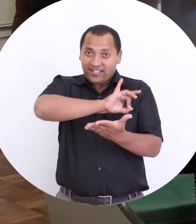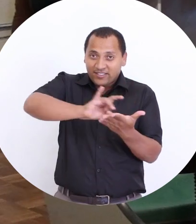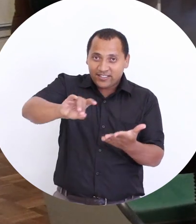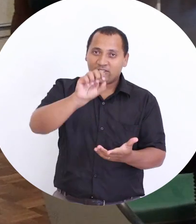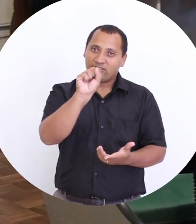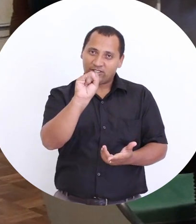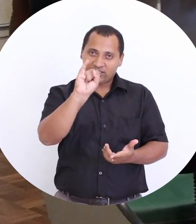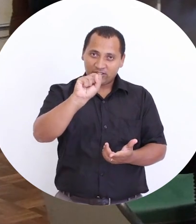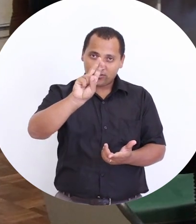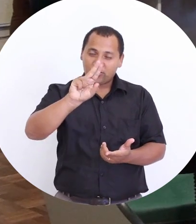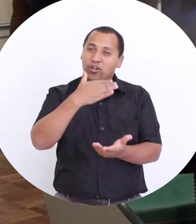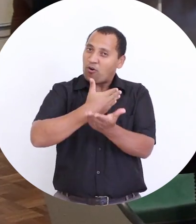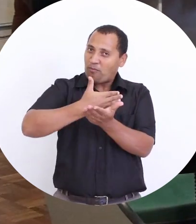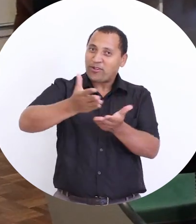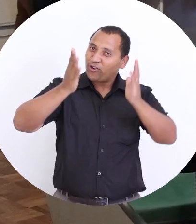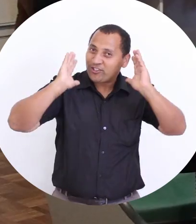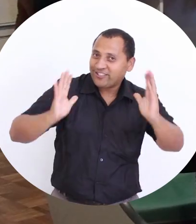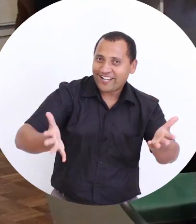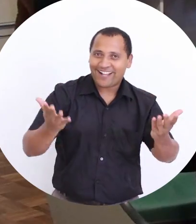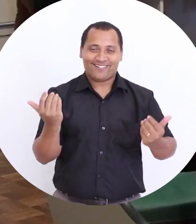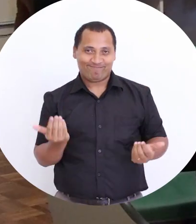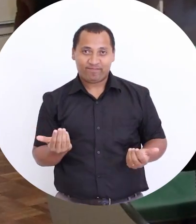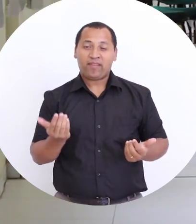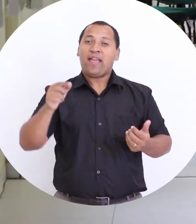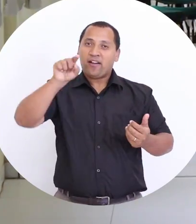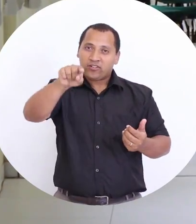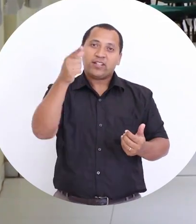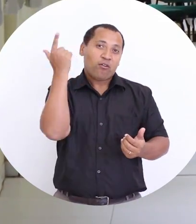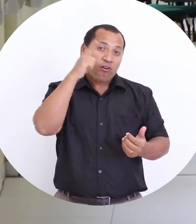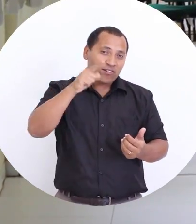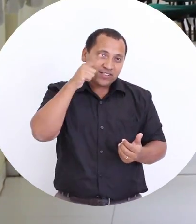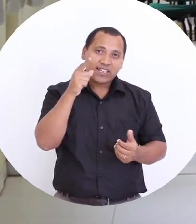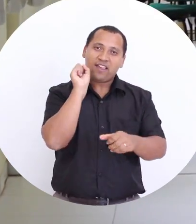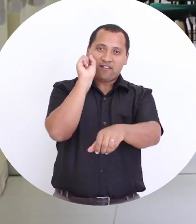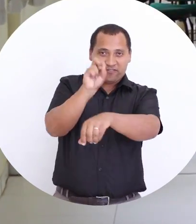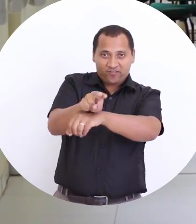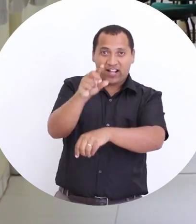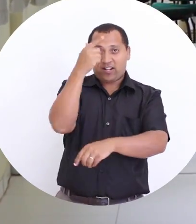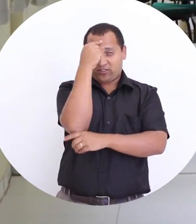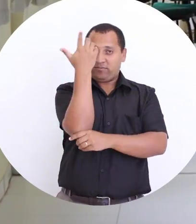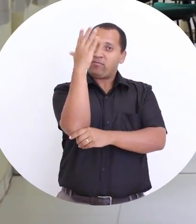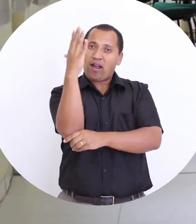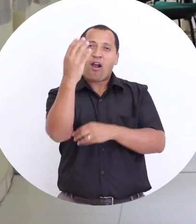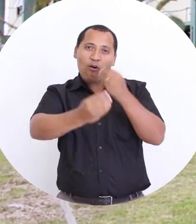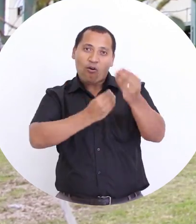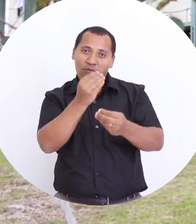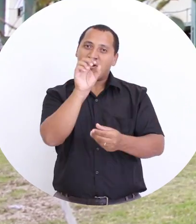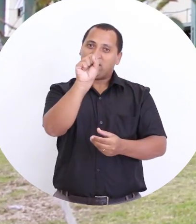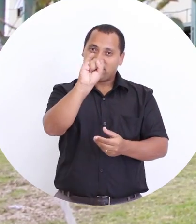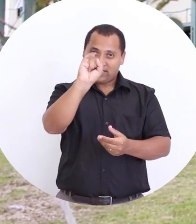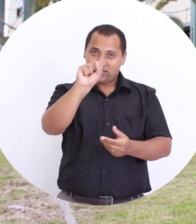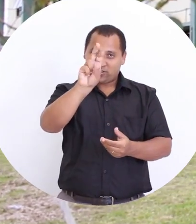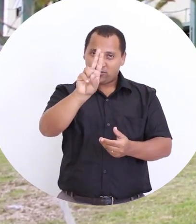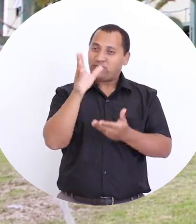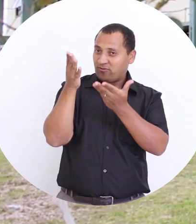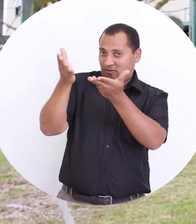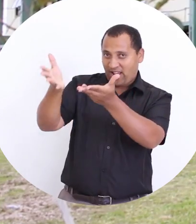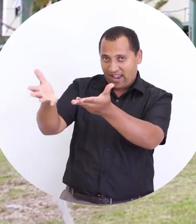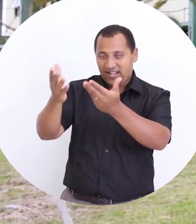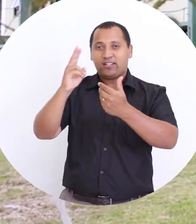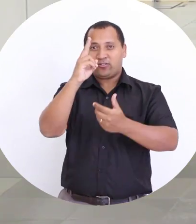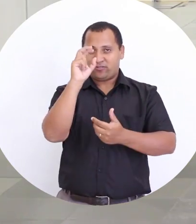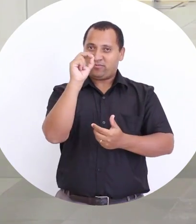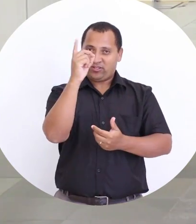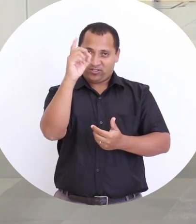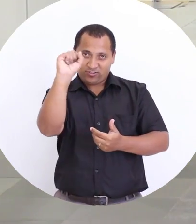As inscrições para o SISU já começaram. Esta é a única forma para você ingressar na Universidade Federal do Pampa em